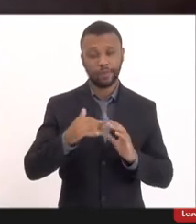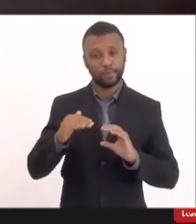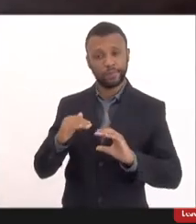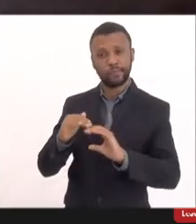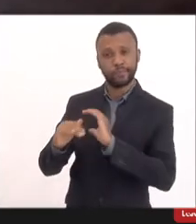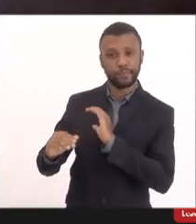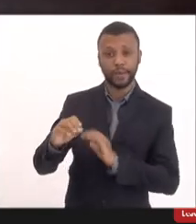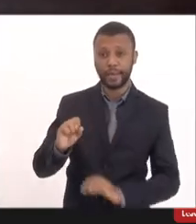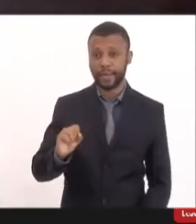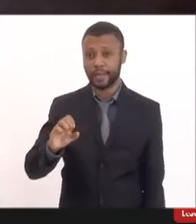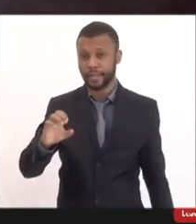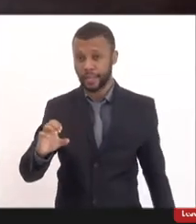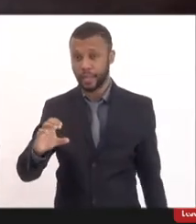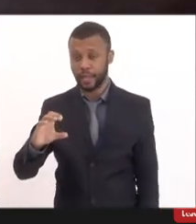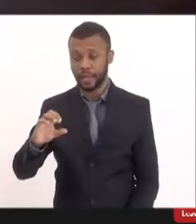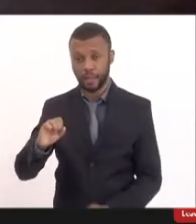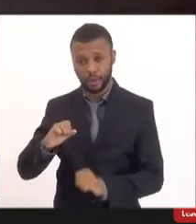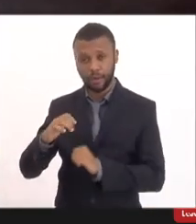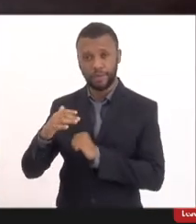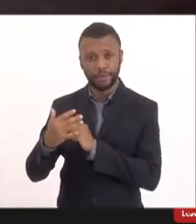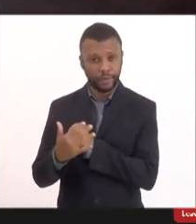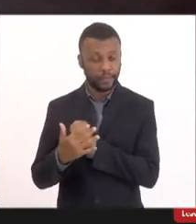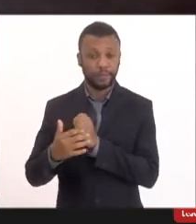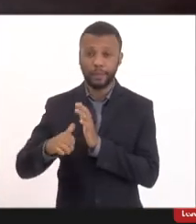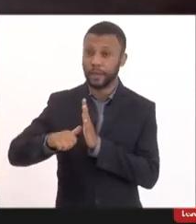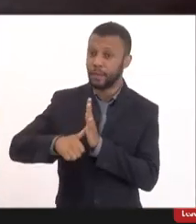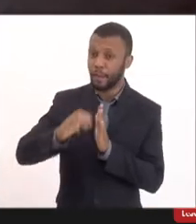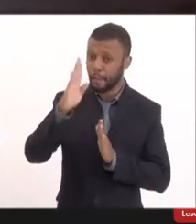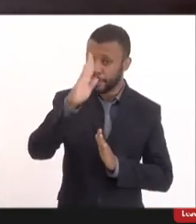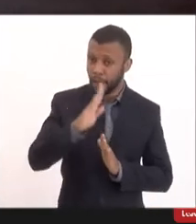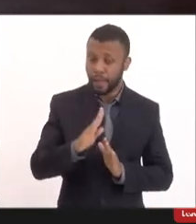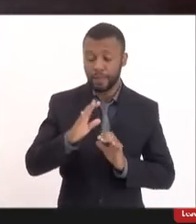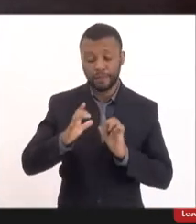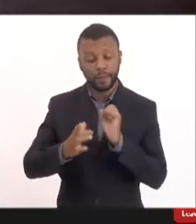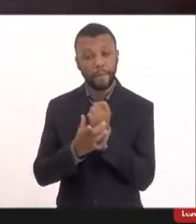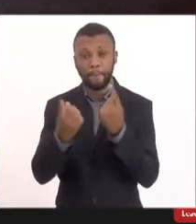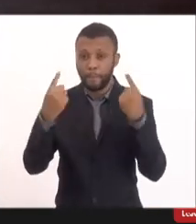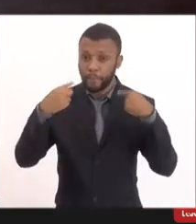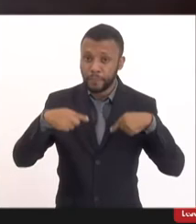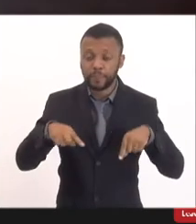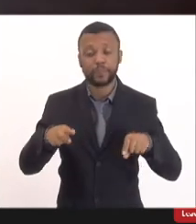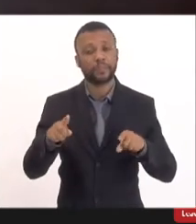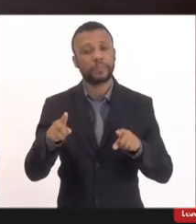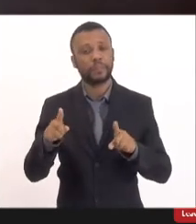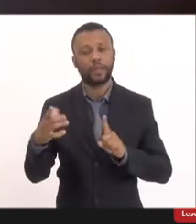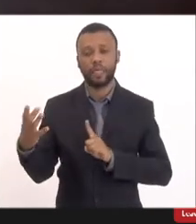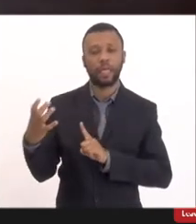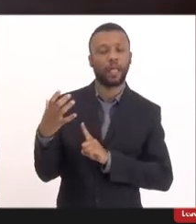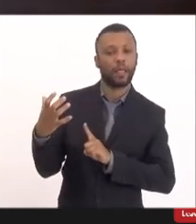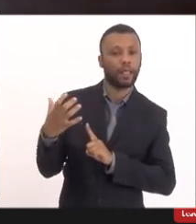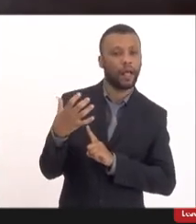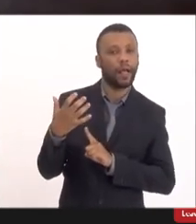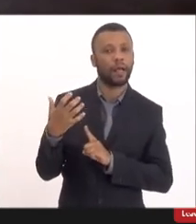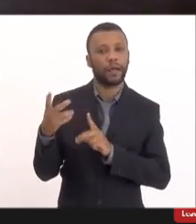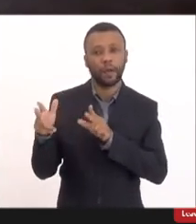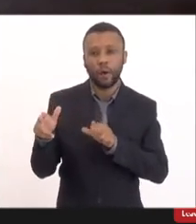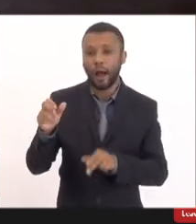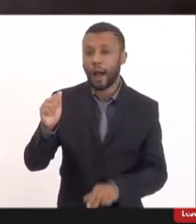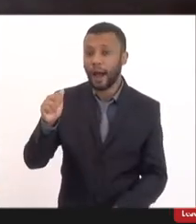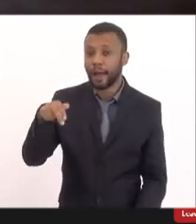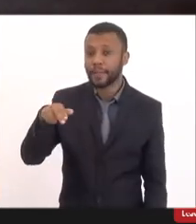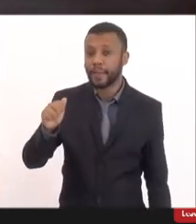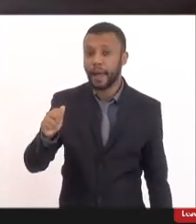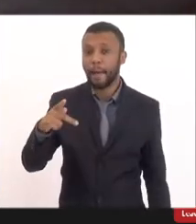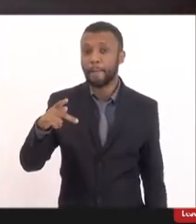pela sociedade brasileira de alergia e imunologia as reações alérgicas graves como anapilaxia